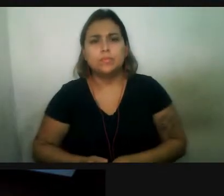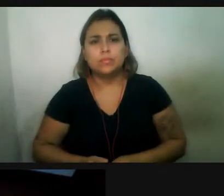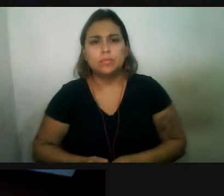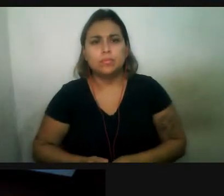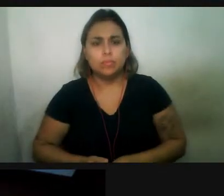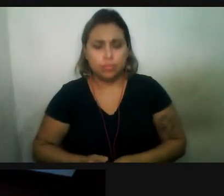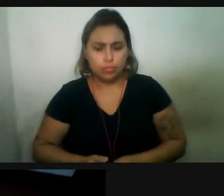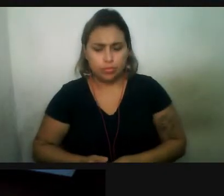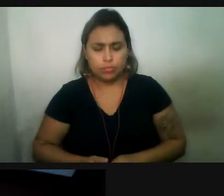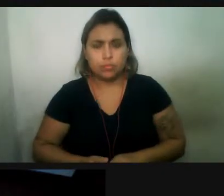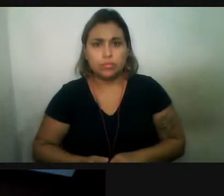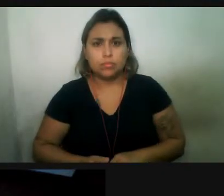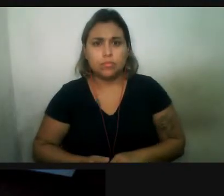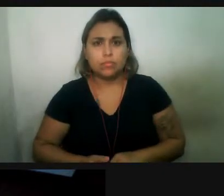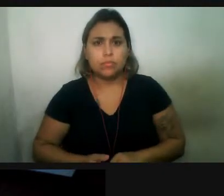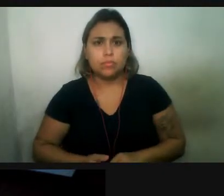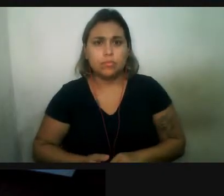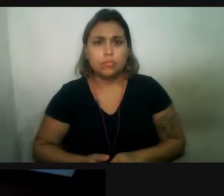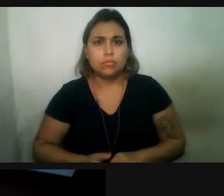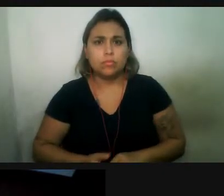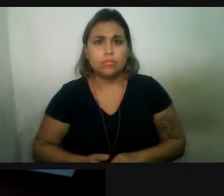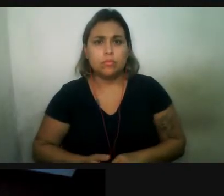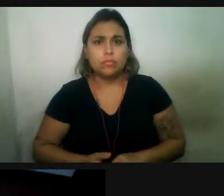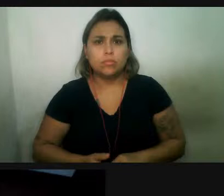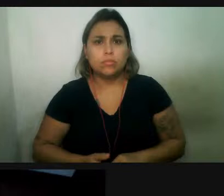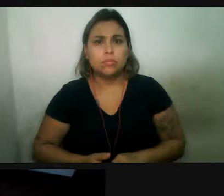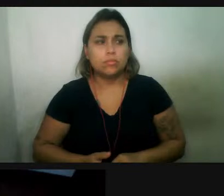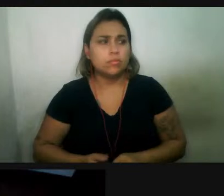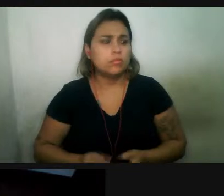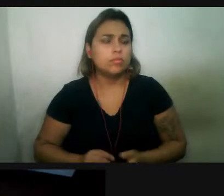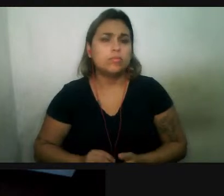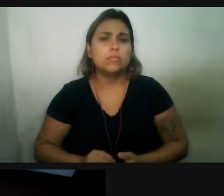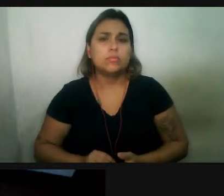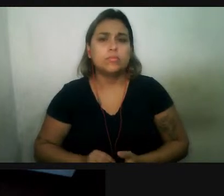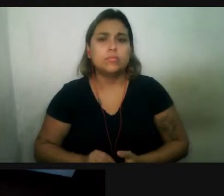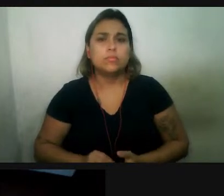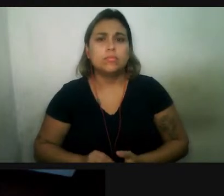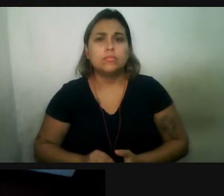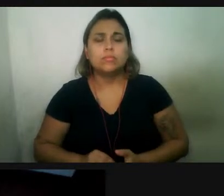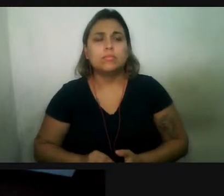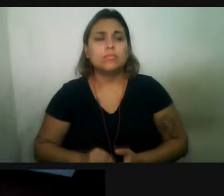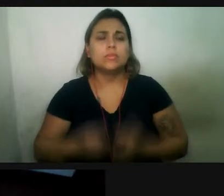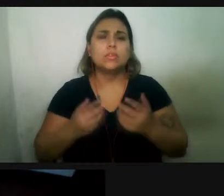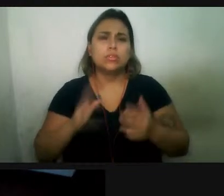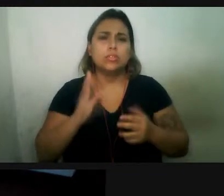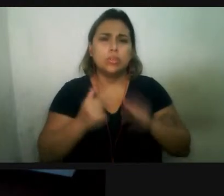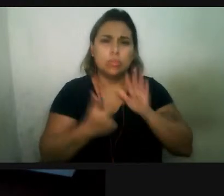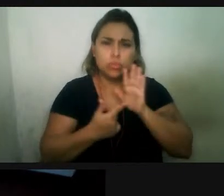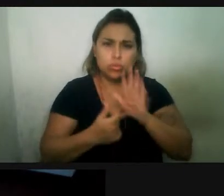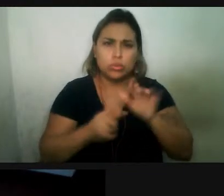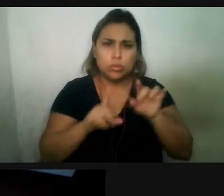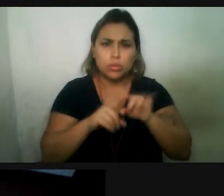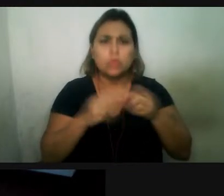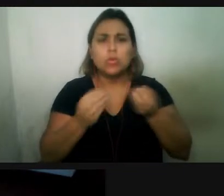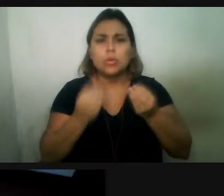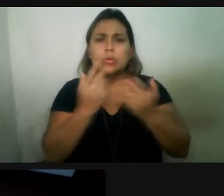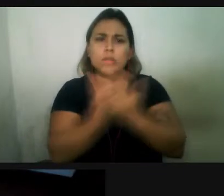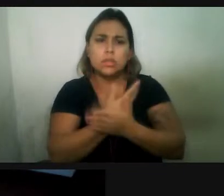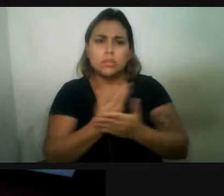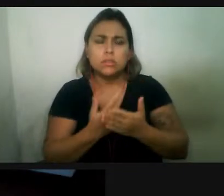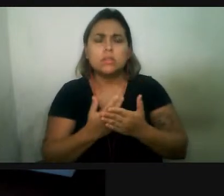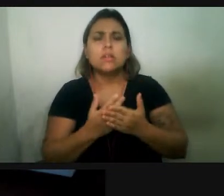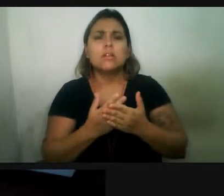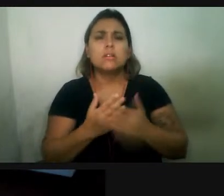Se aventou a possibilidade de que pudesse ser usado para alimentação, mas ela não foi muito sustentada, né?